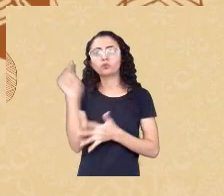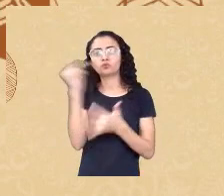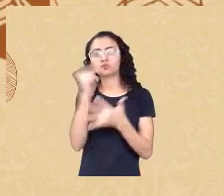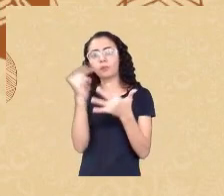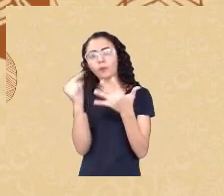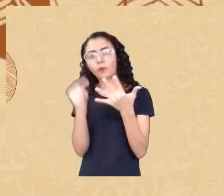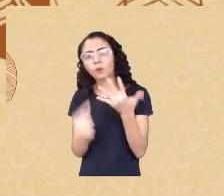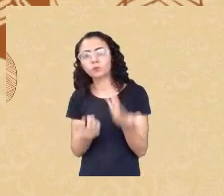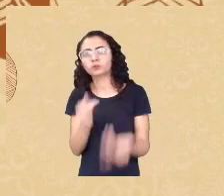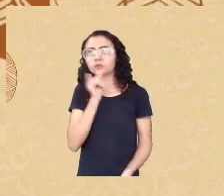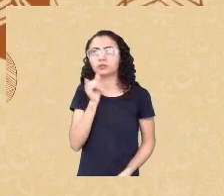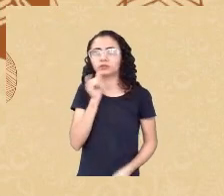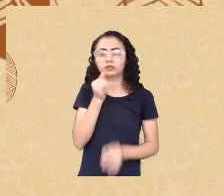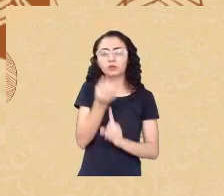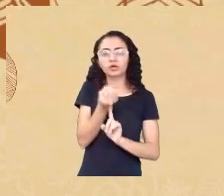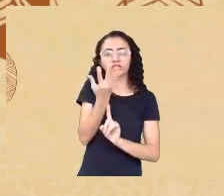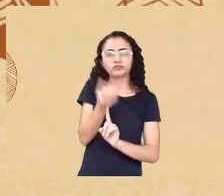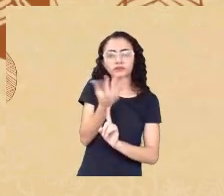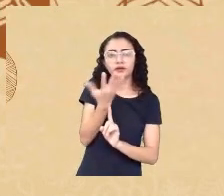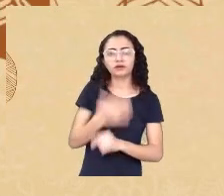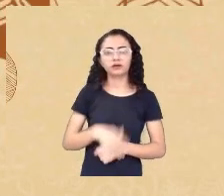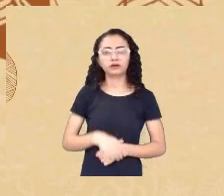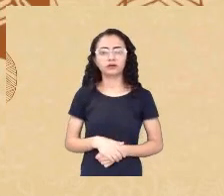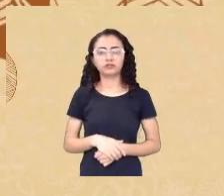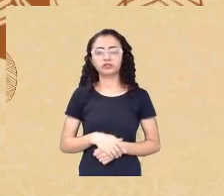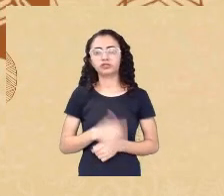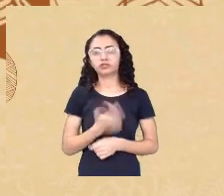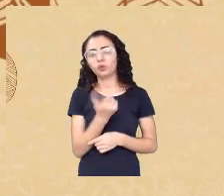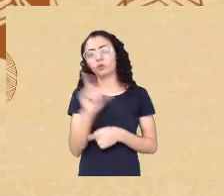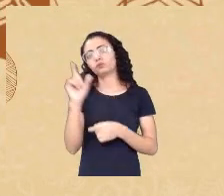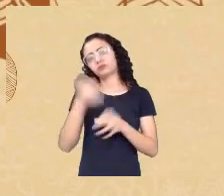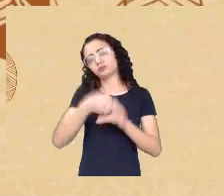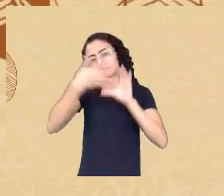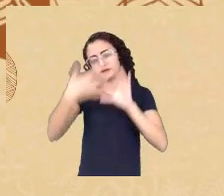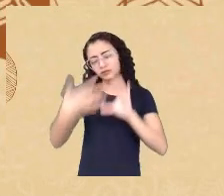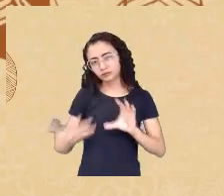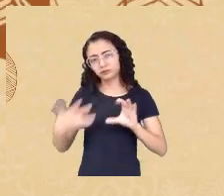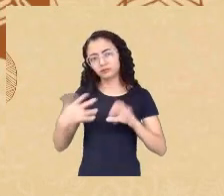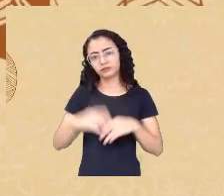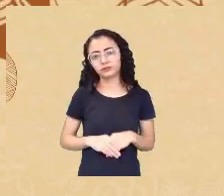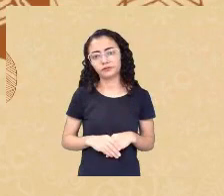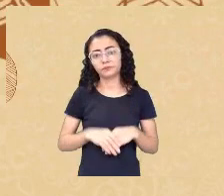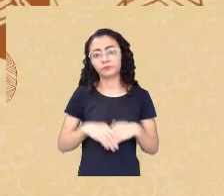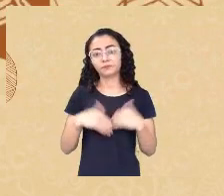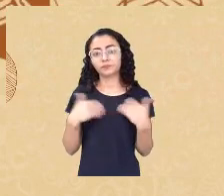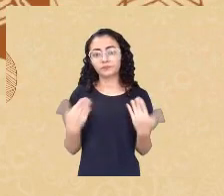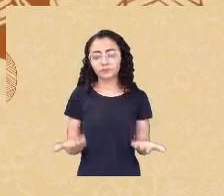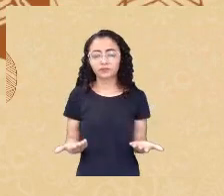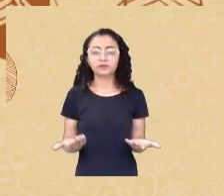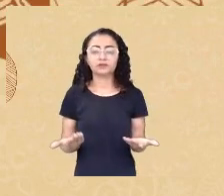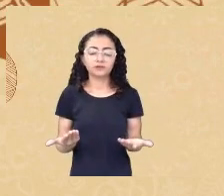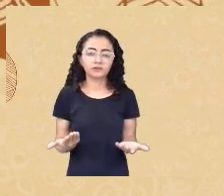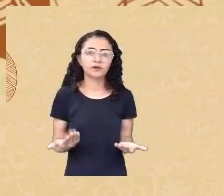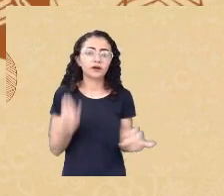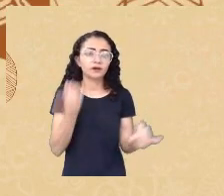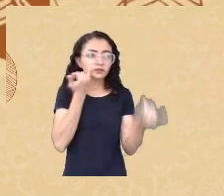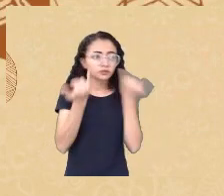e outros elementos então assim as medidas que nós temos elas tem que ser pautadas para respeitar a cultura